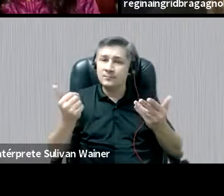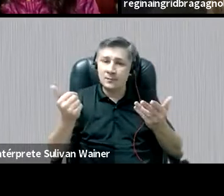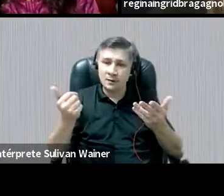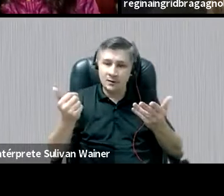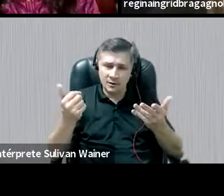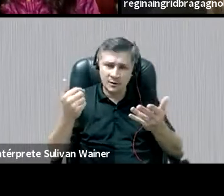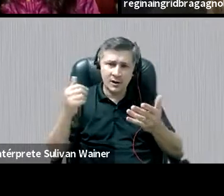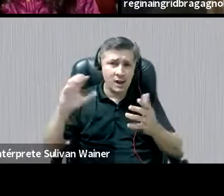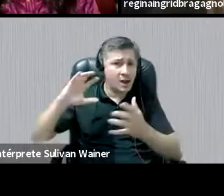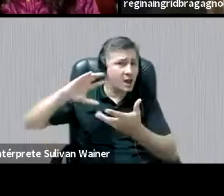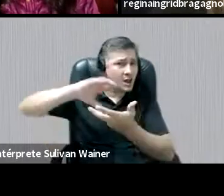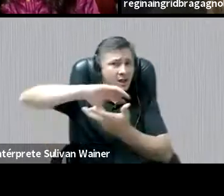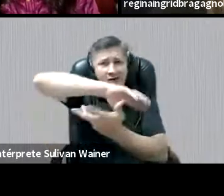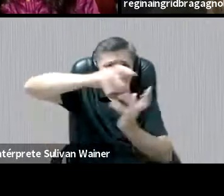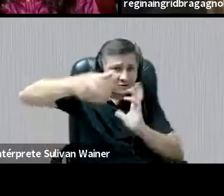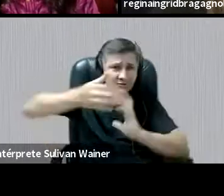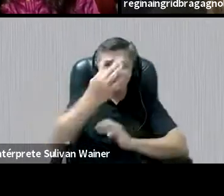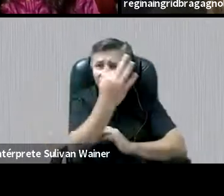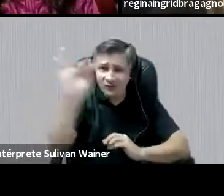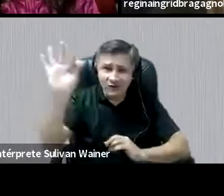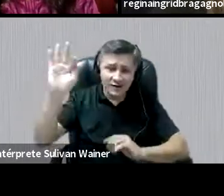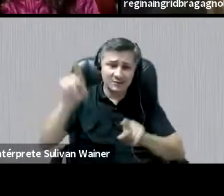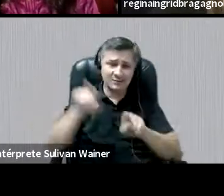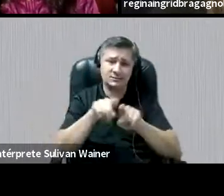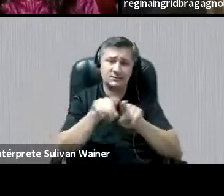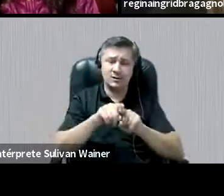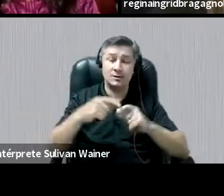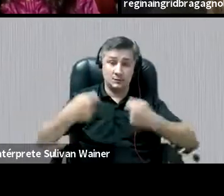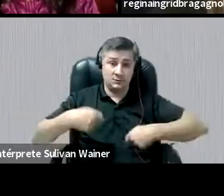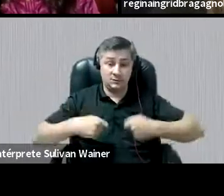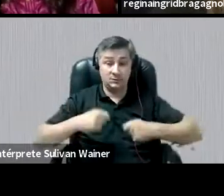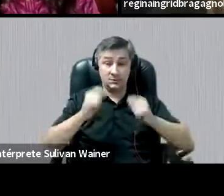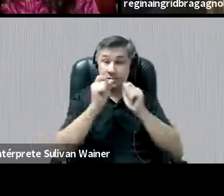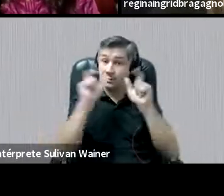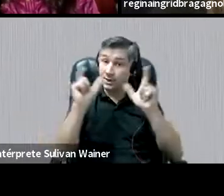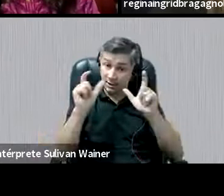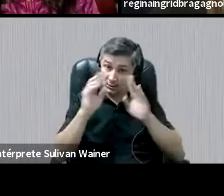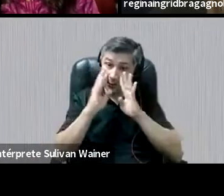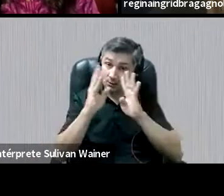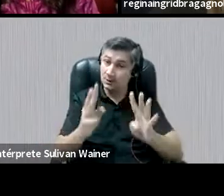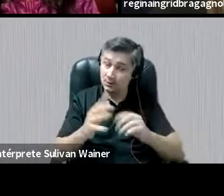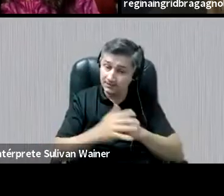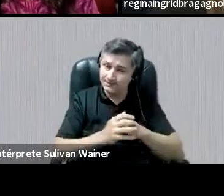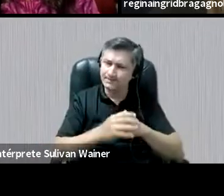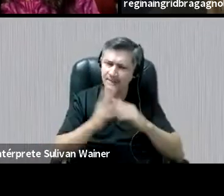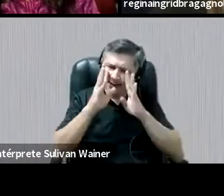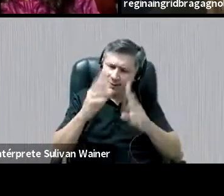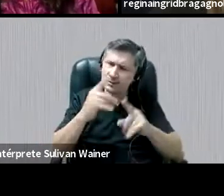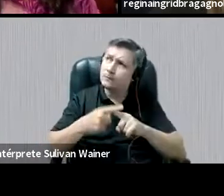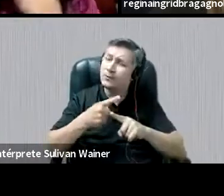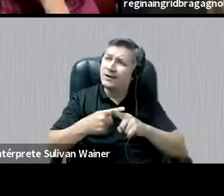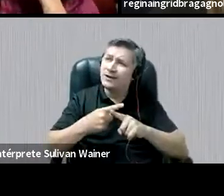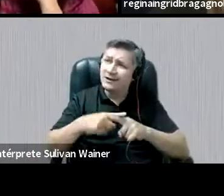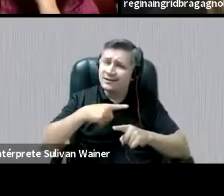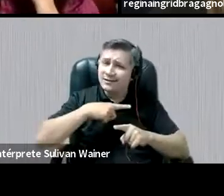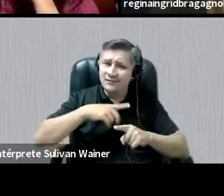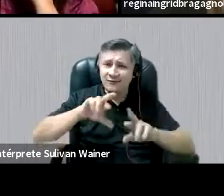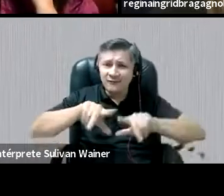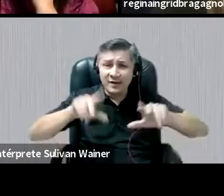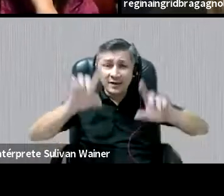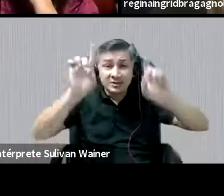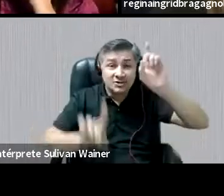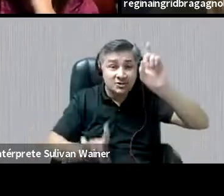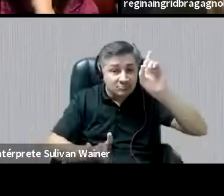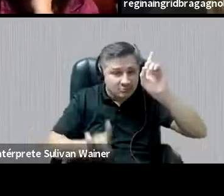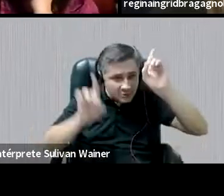Revolução Francesa e assim por diante, né? Mas que devemos estar atentos. Atentos, porque esses direitos, né?